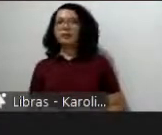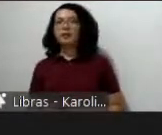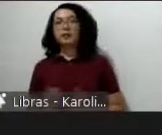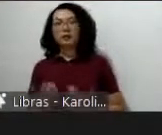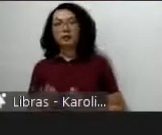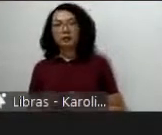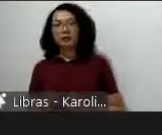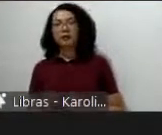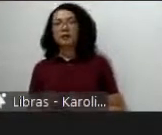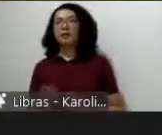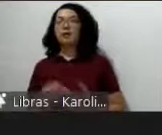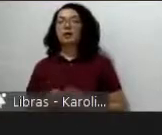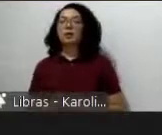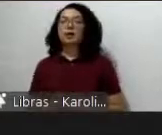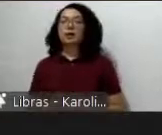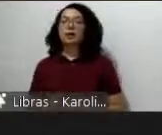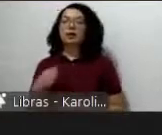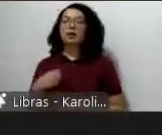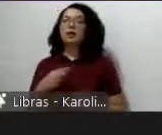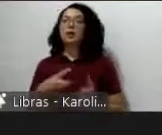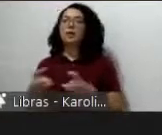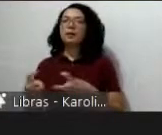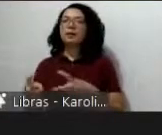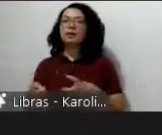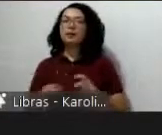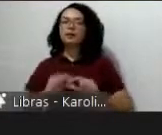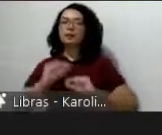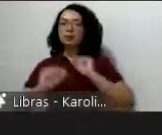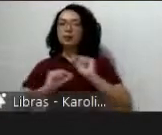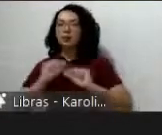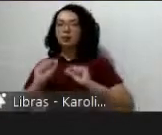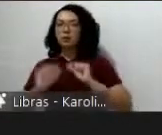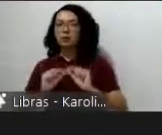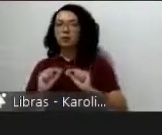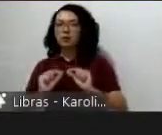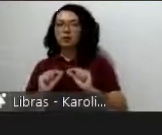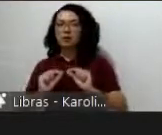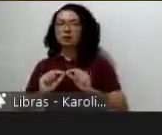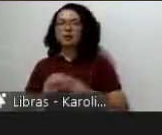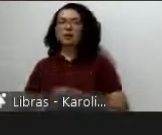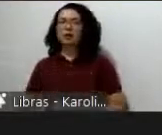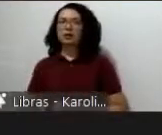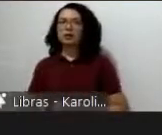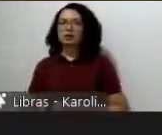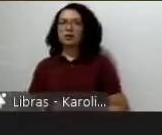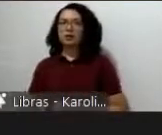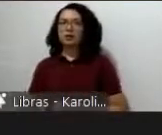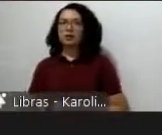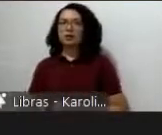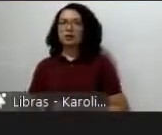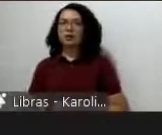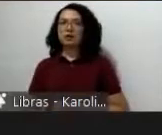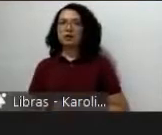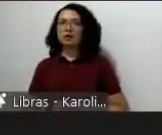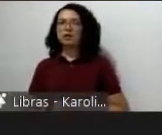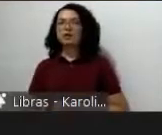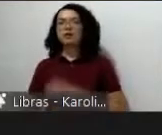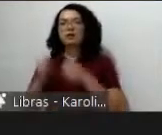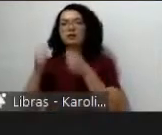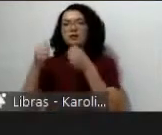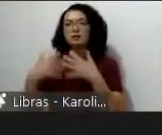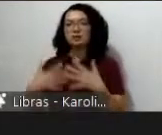concebeu como um campo de estudos latino-americanos que mais do que estudar a América Latina ou falar da América Latina